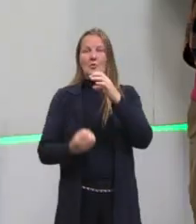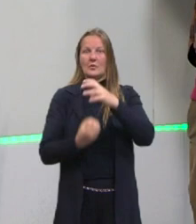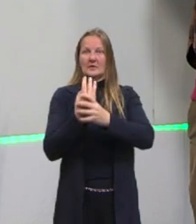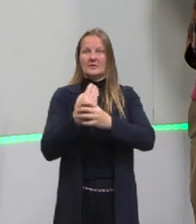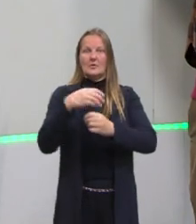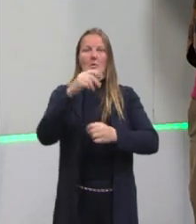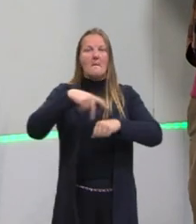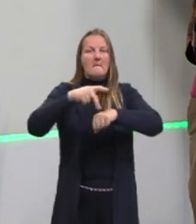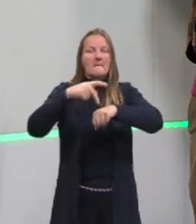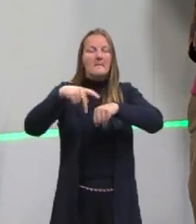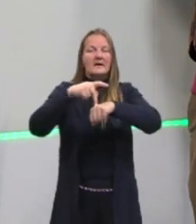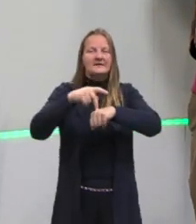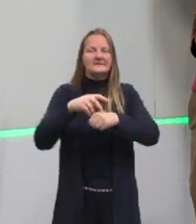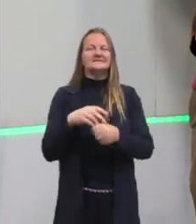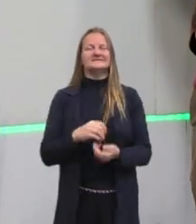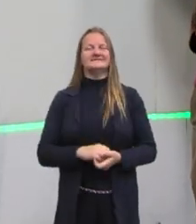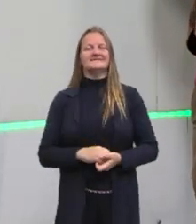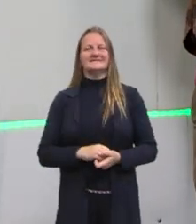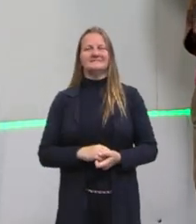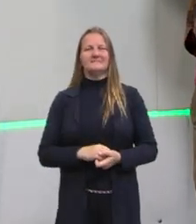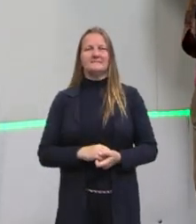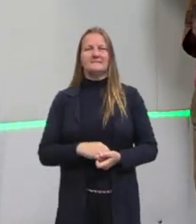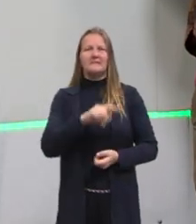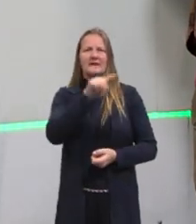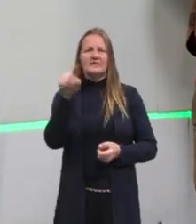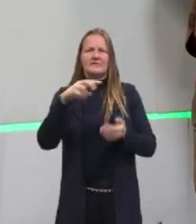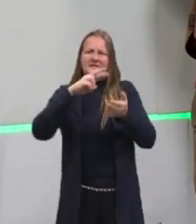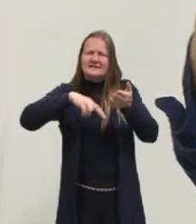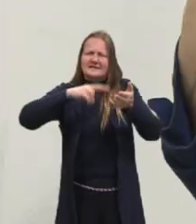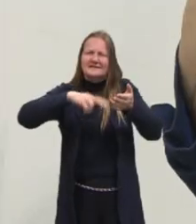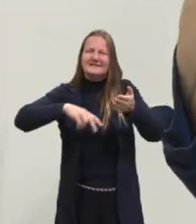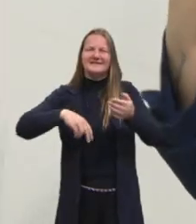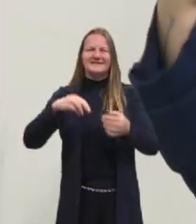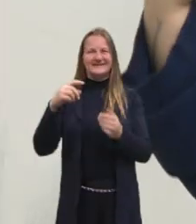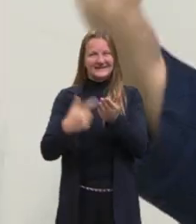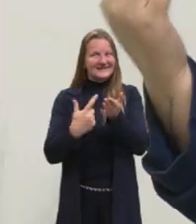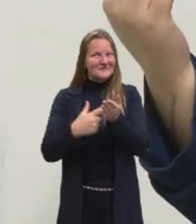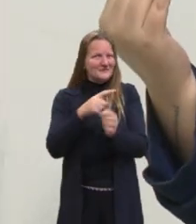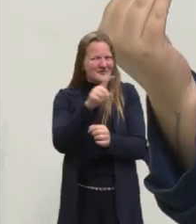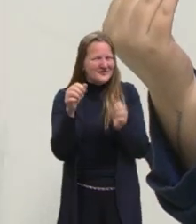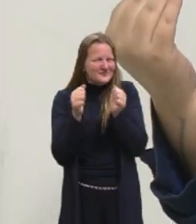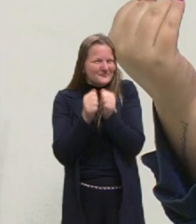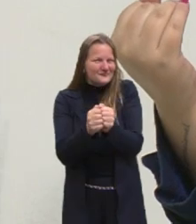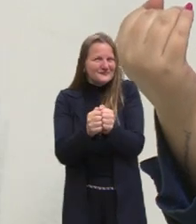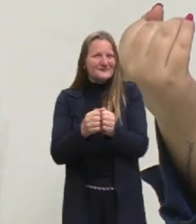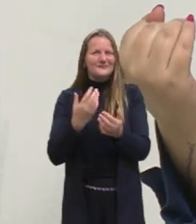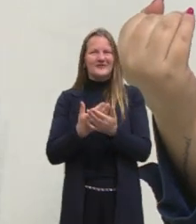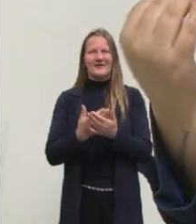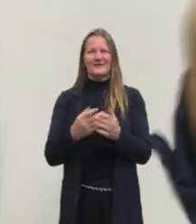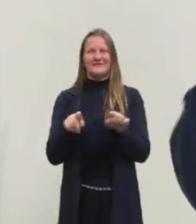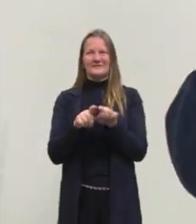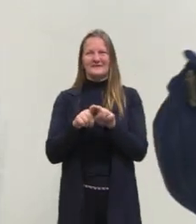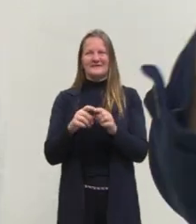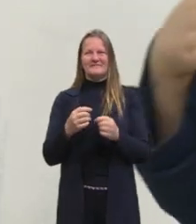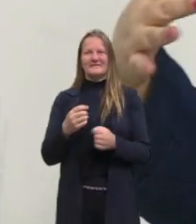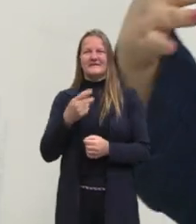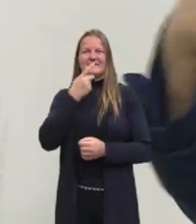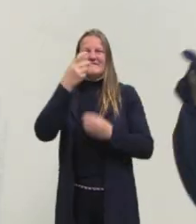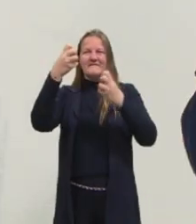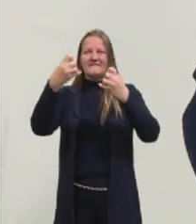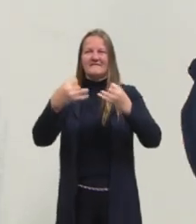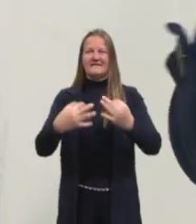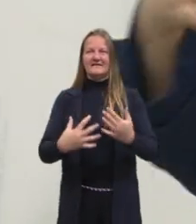país. Então, fica a dica aí para lerem Macunaíma e para continuarem acompanhando essa aula, falando sobre